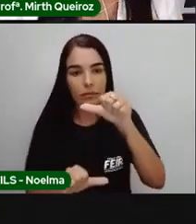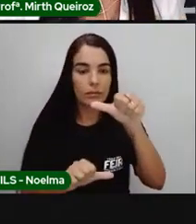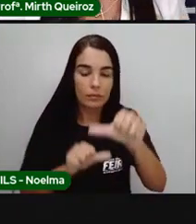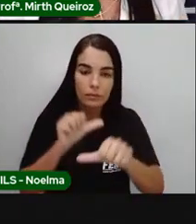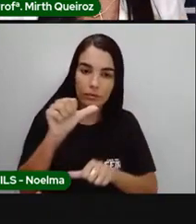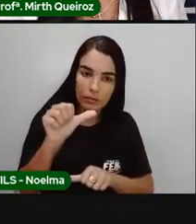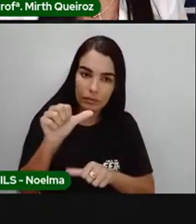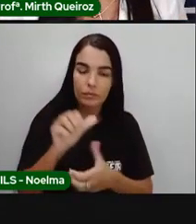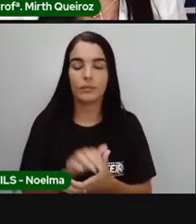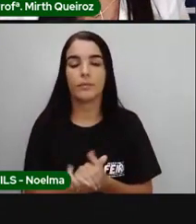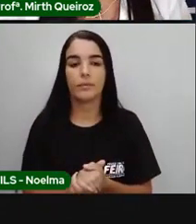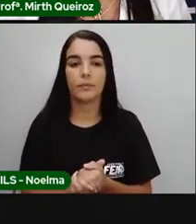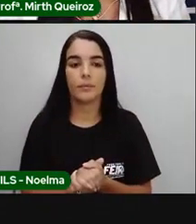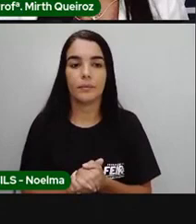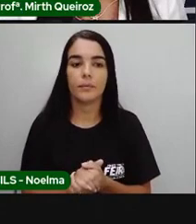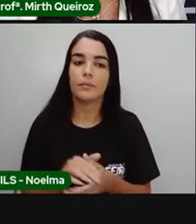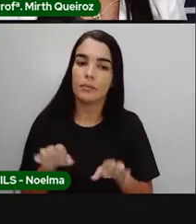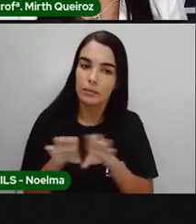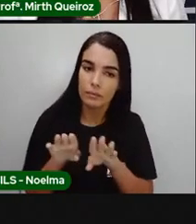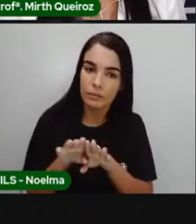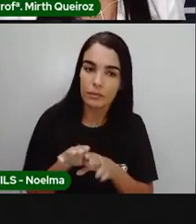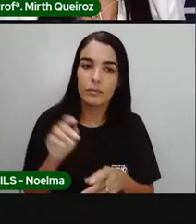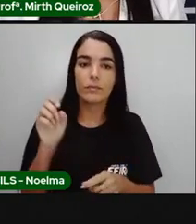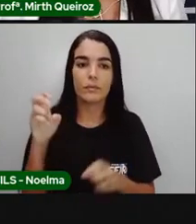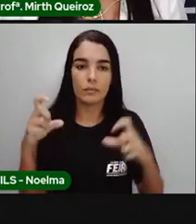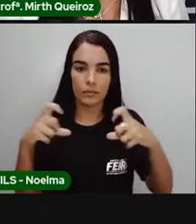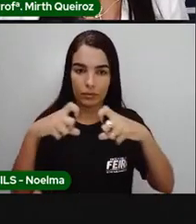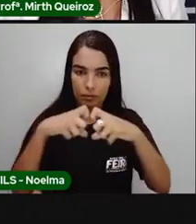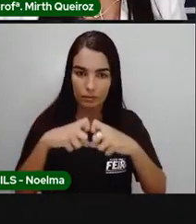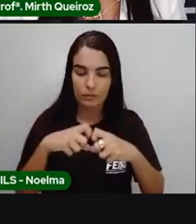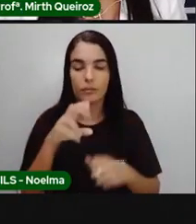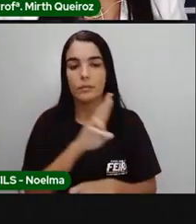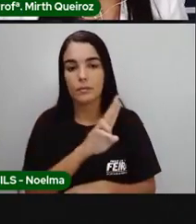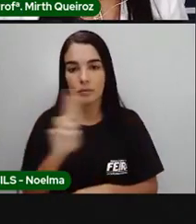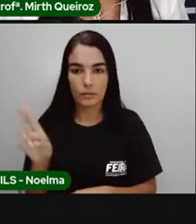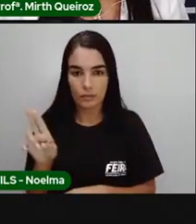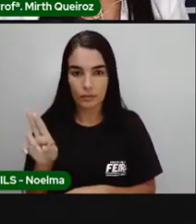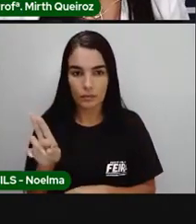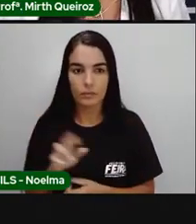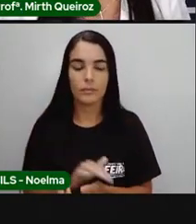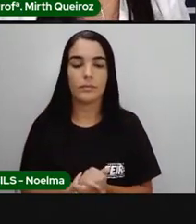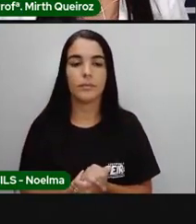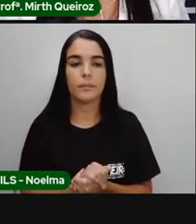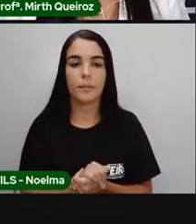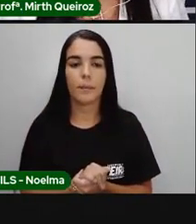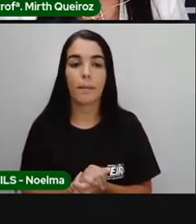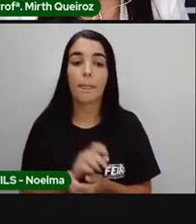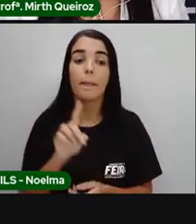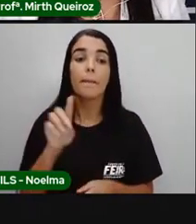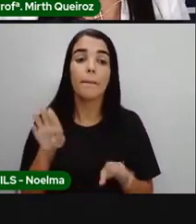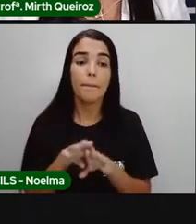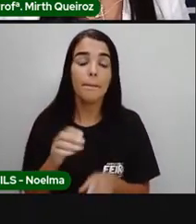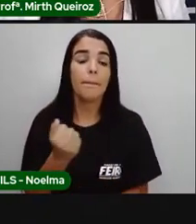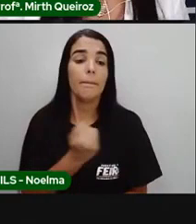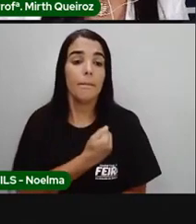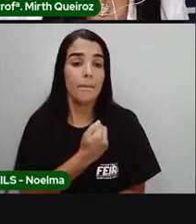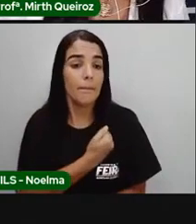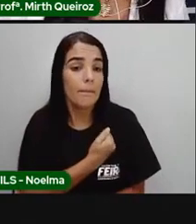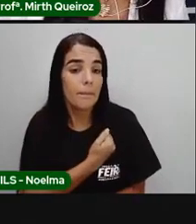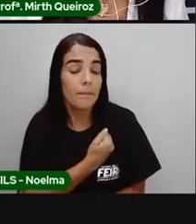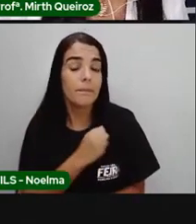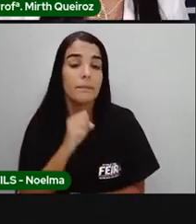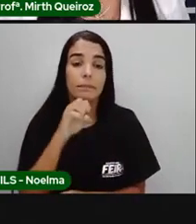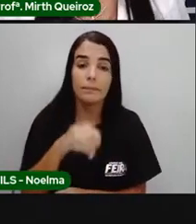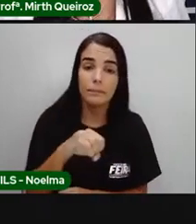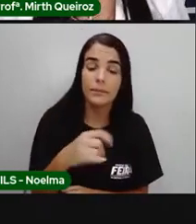para o feminino. É uma concordância nominal, ela também é feita pela variação de gênero. E de número, ir para o